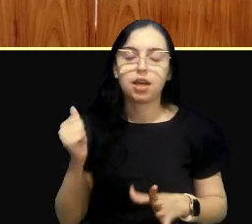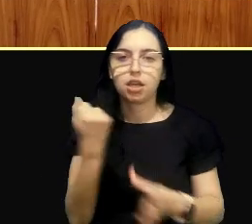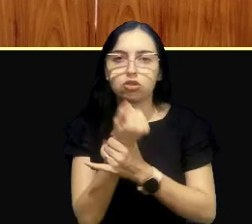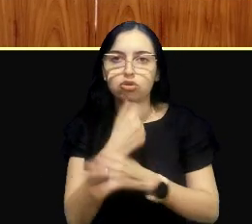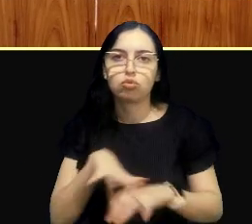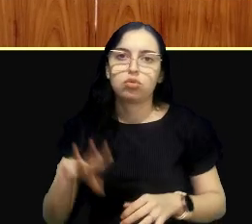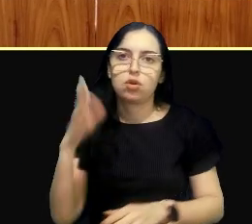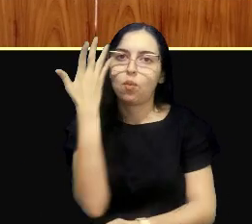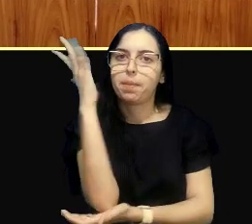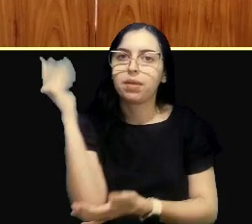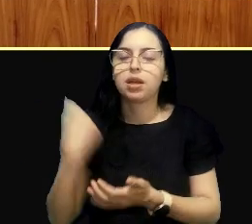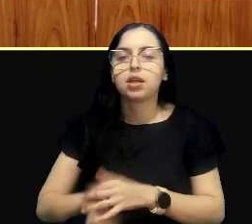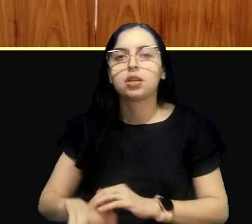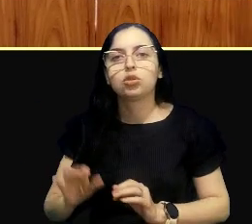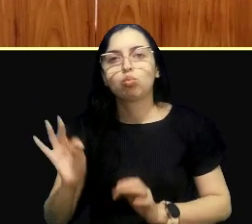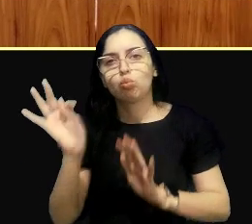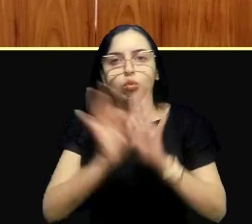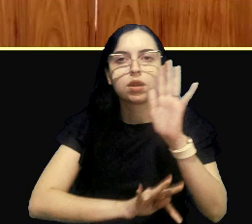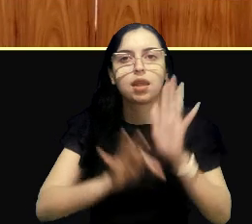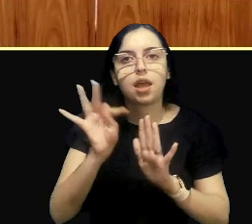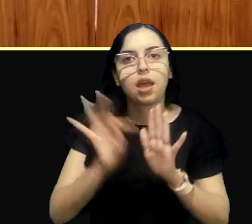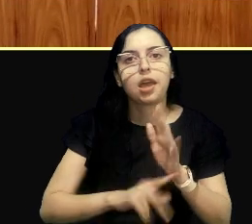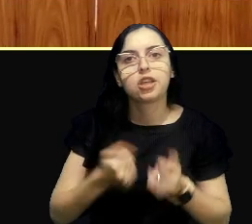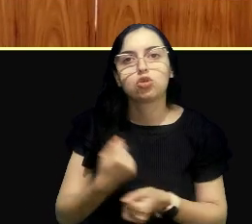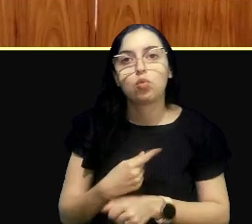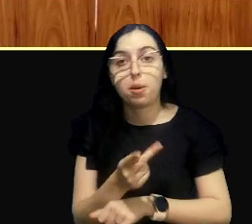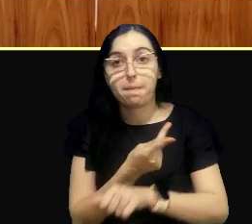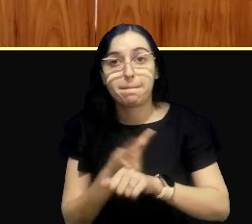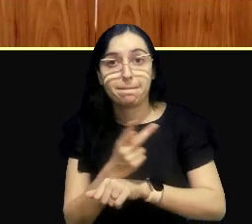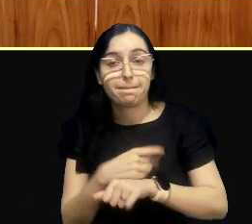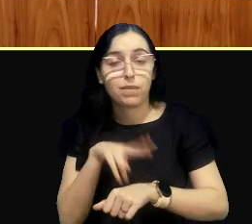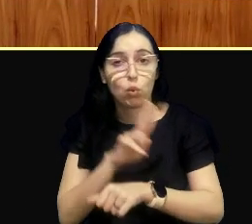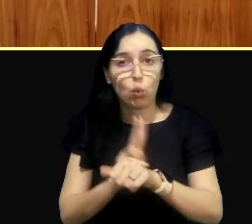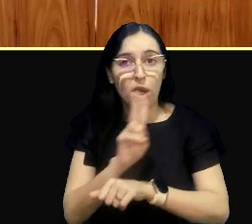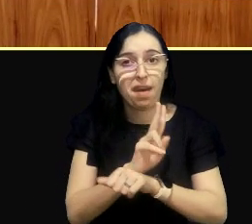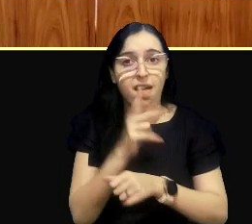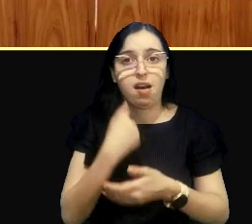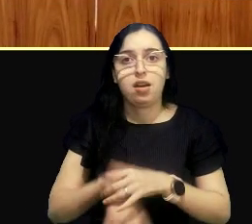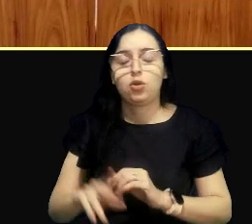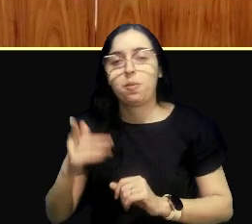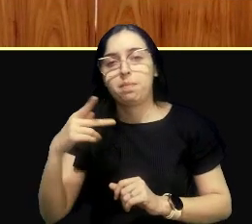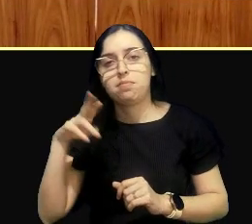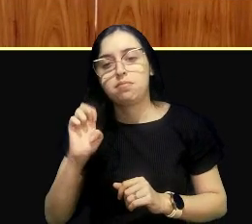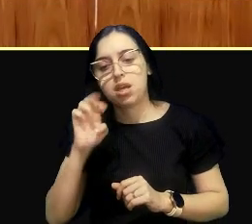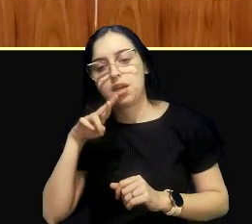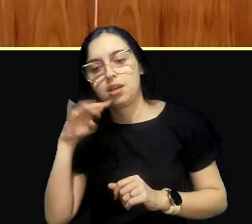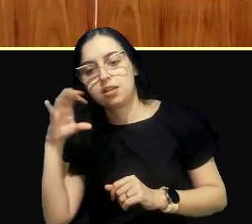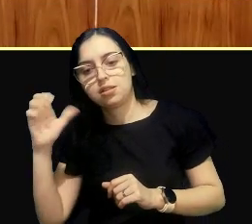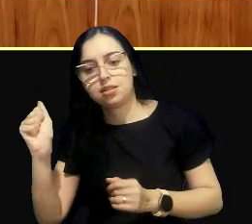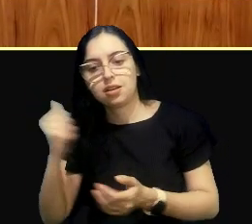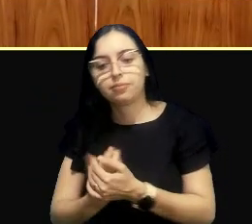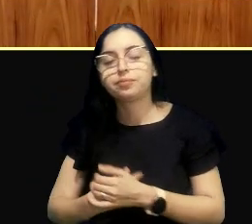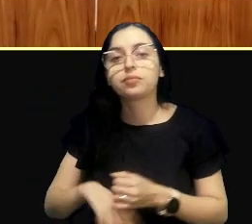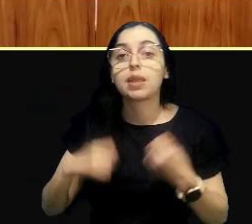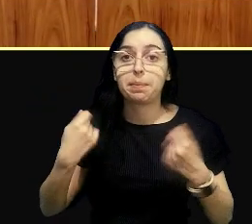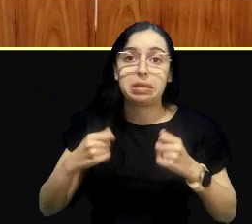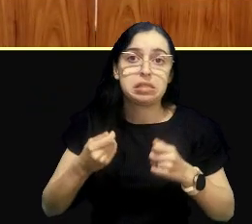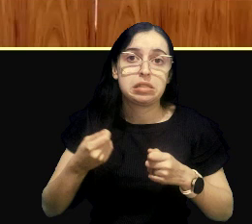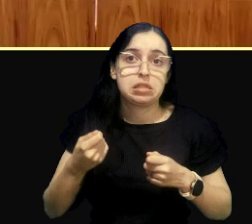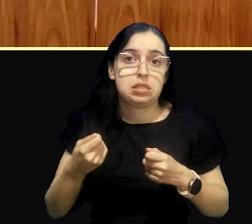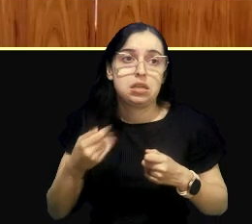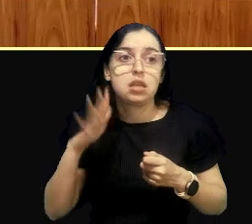pelo aporte técnico e pela boa perícia, o judiciário tem que se manter imparcial, mas também tem que